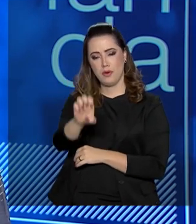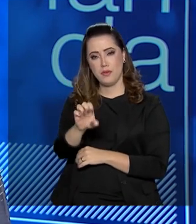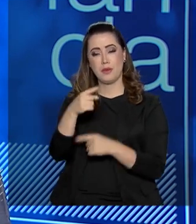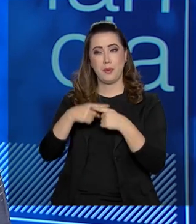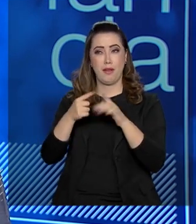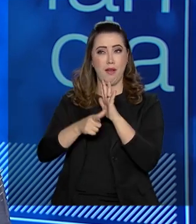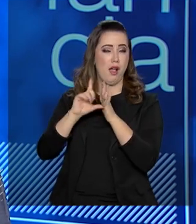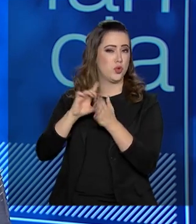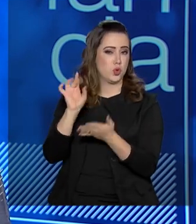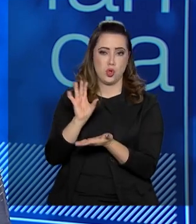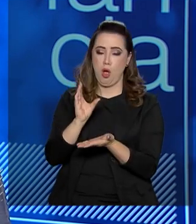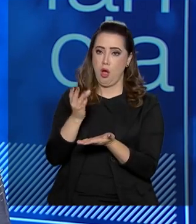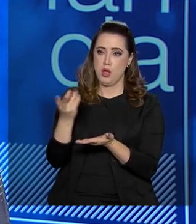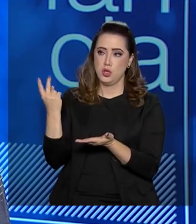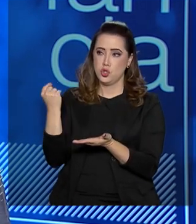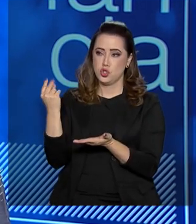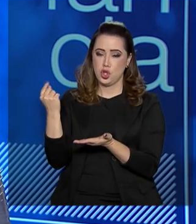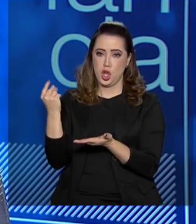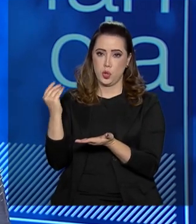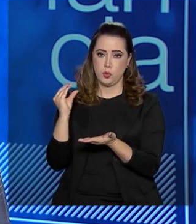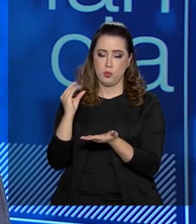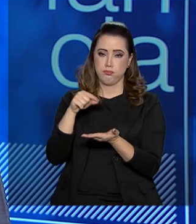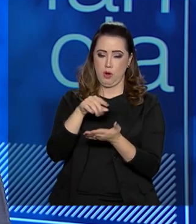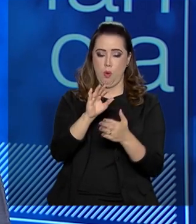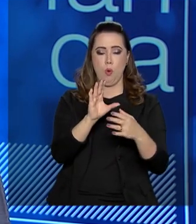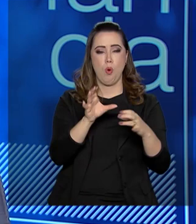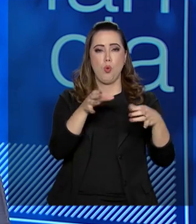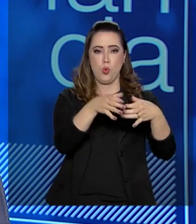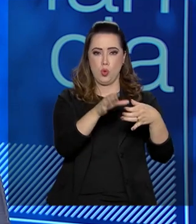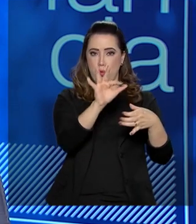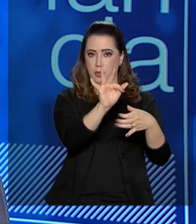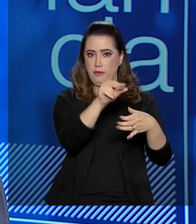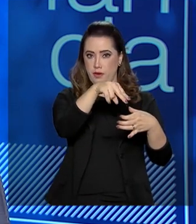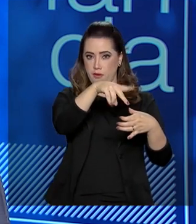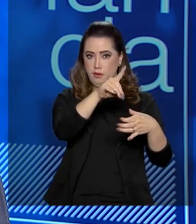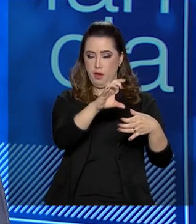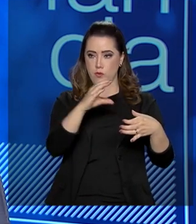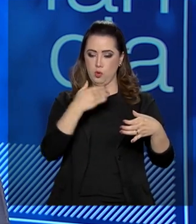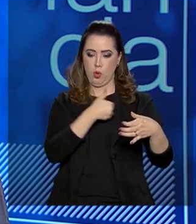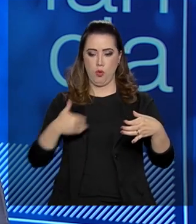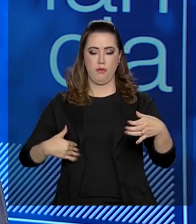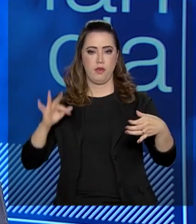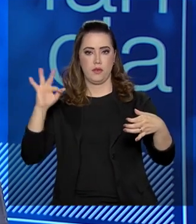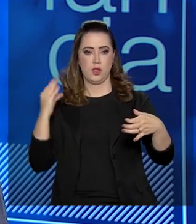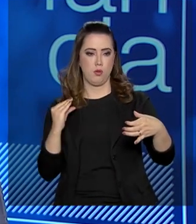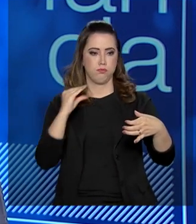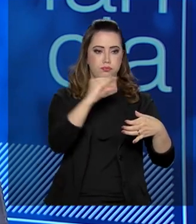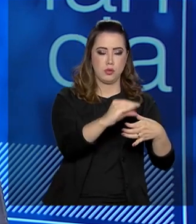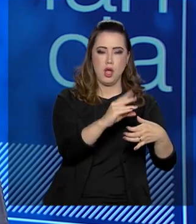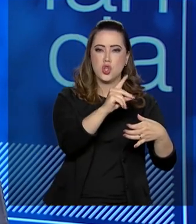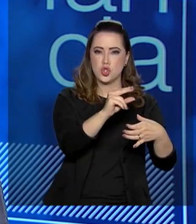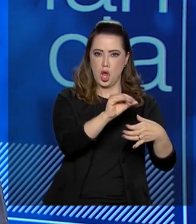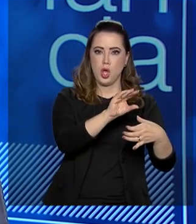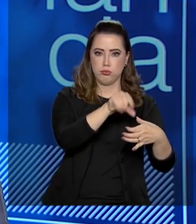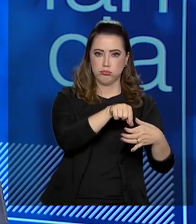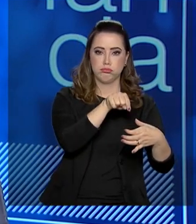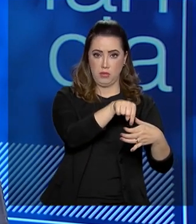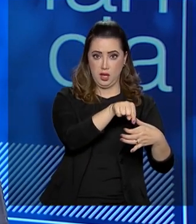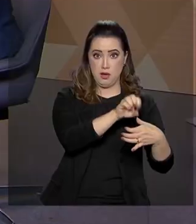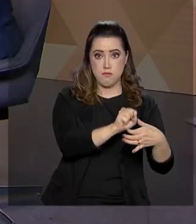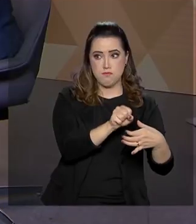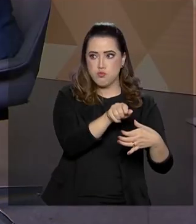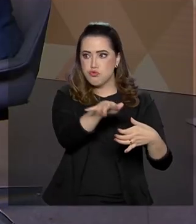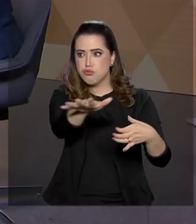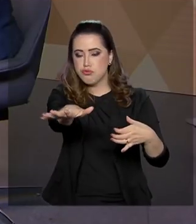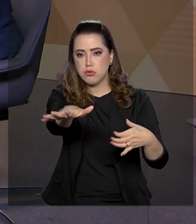públicos para um gestor estratégico das finanças públicas para a educação. E nesse aspecto da